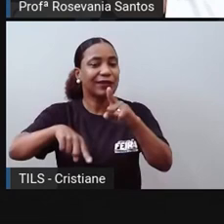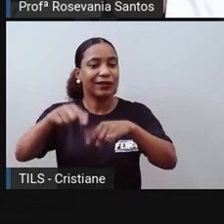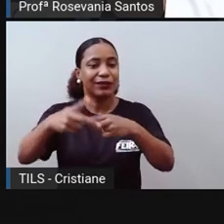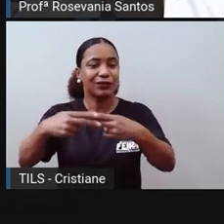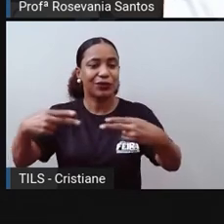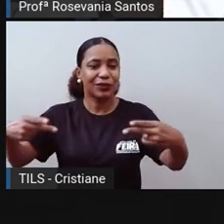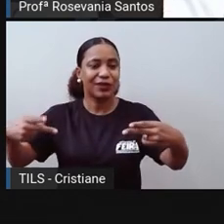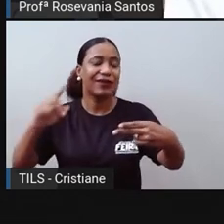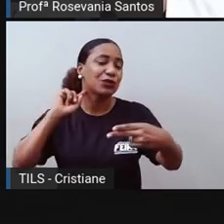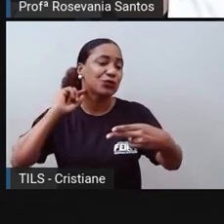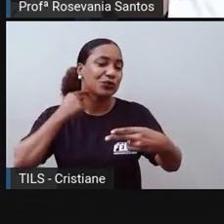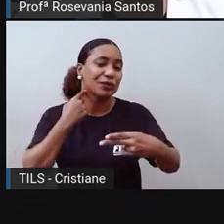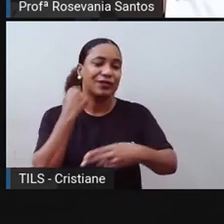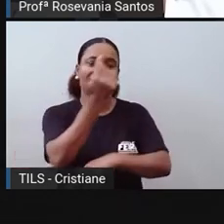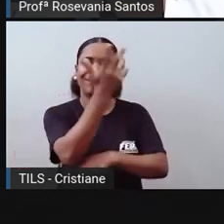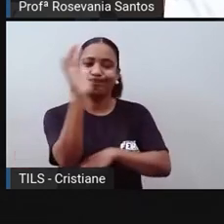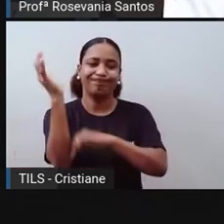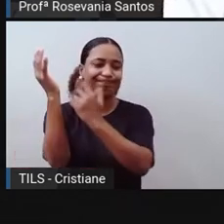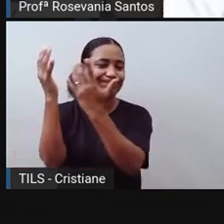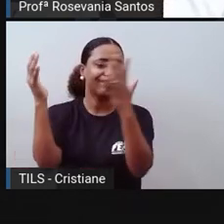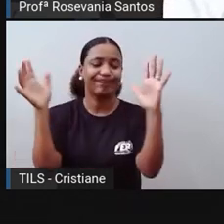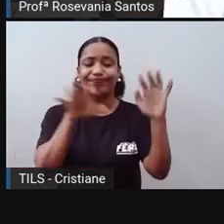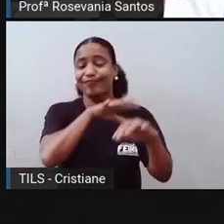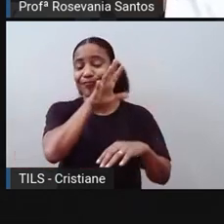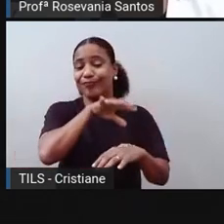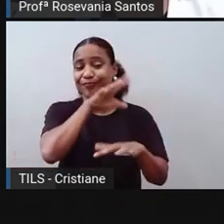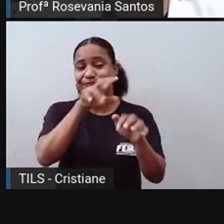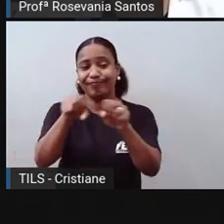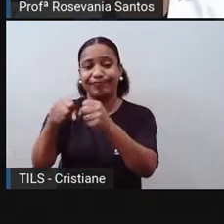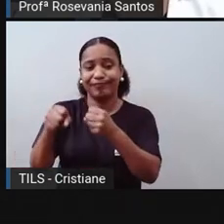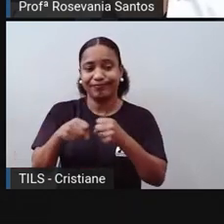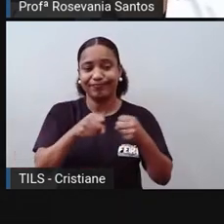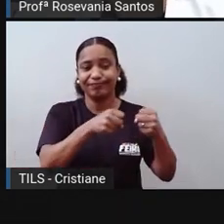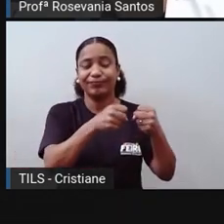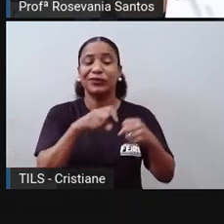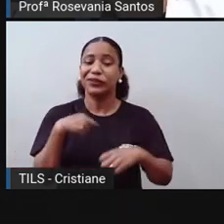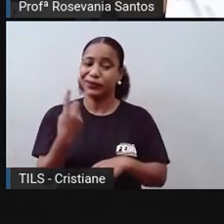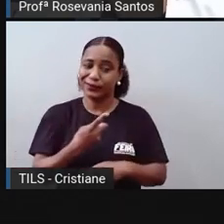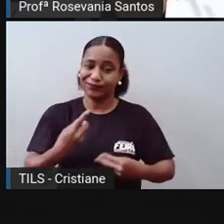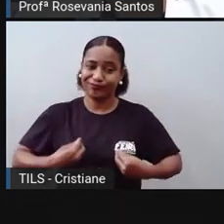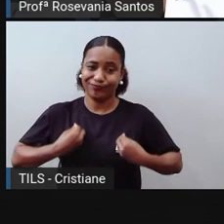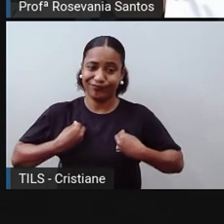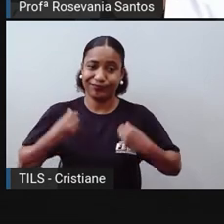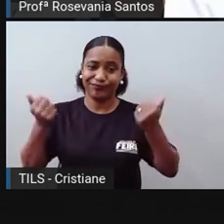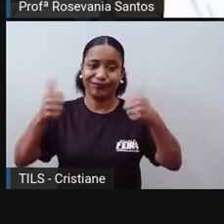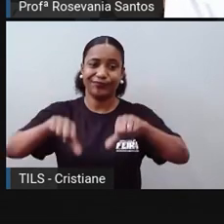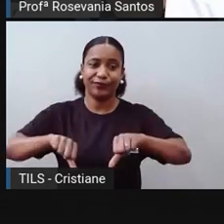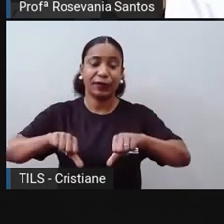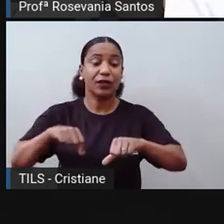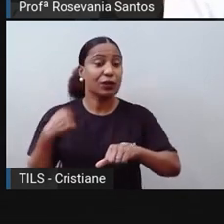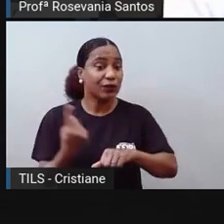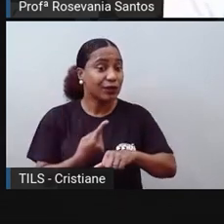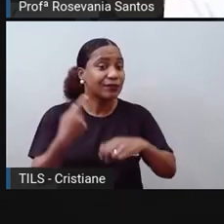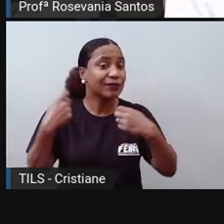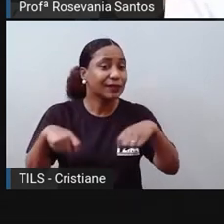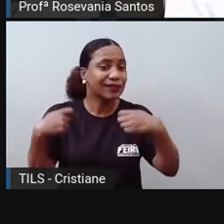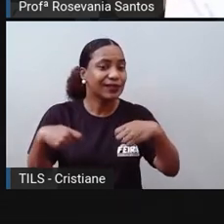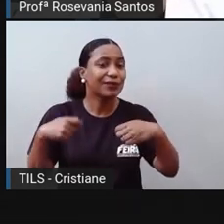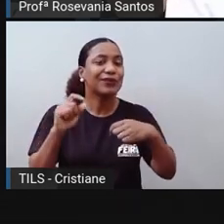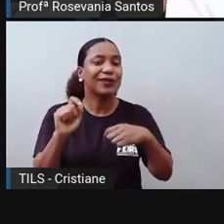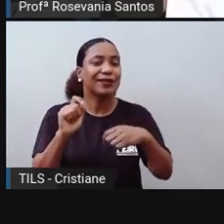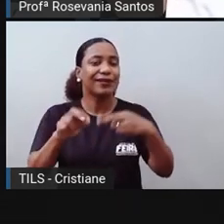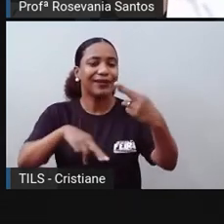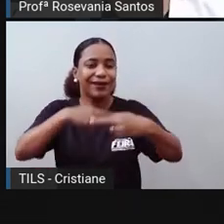consequência, contaminando os seres humanos. Então, o jeito é a gente trabalhar no processo de reciclagem, que além de ser bom para o ambiente,